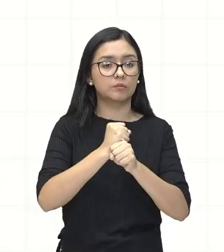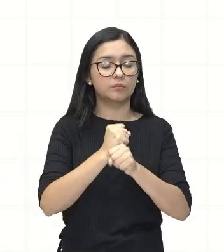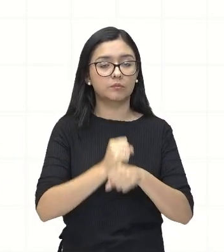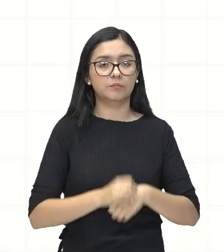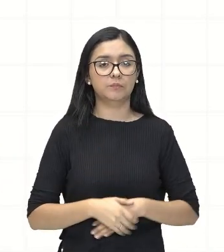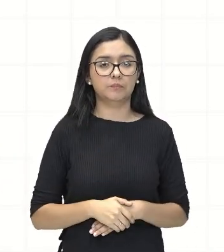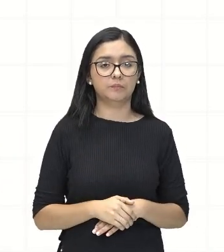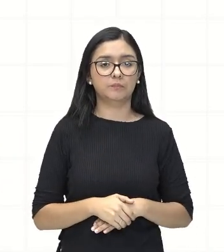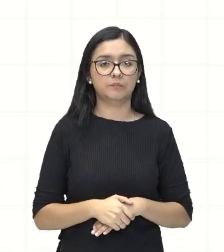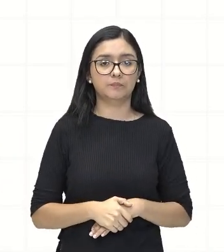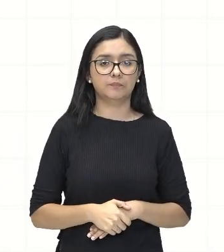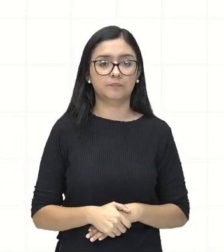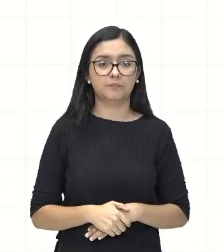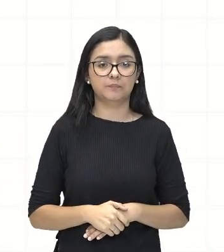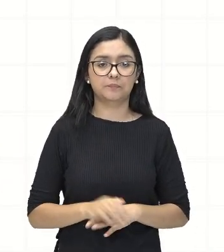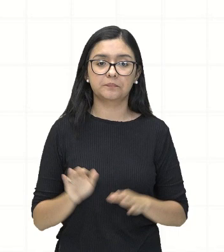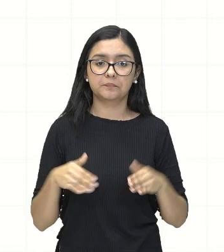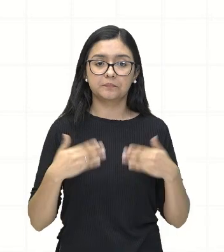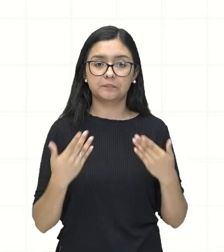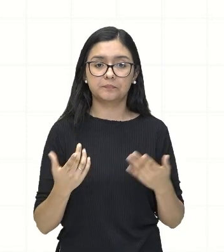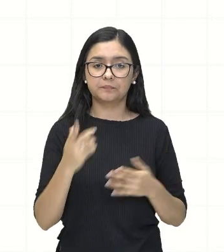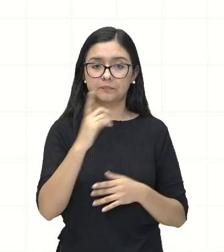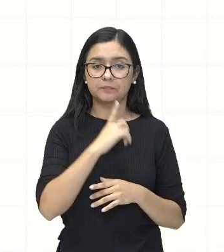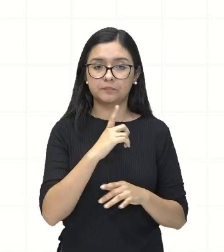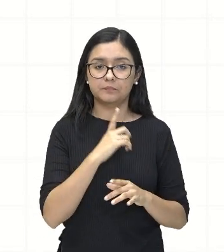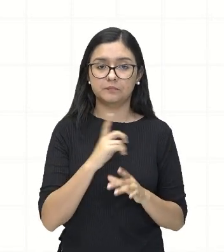Bem, aqui nós temos